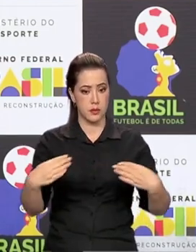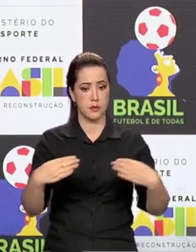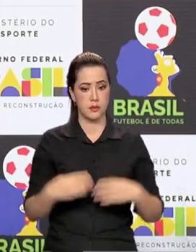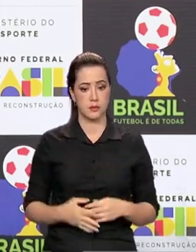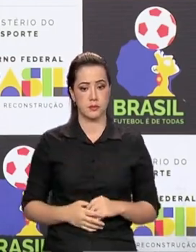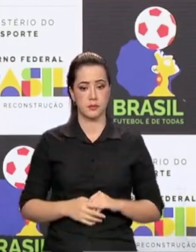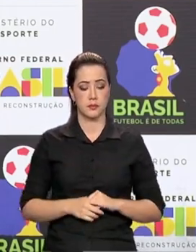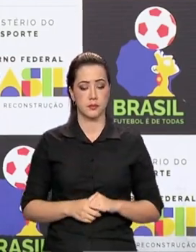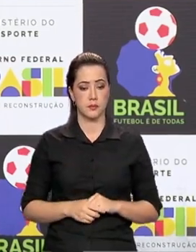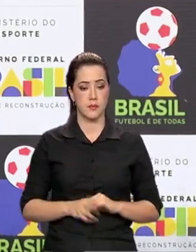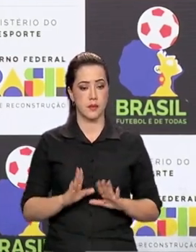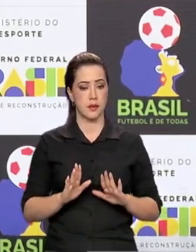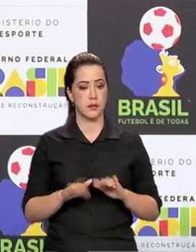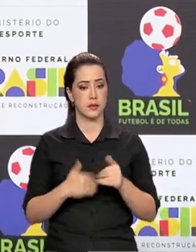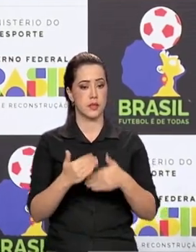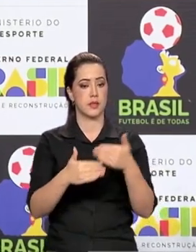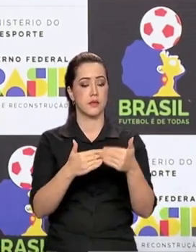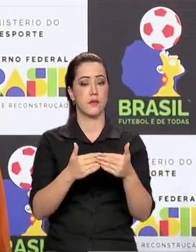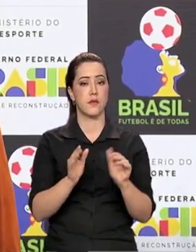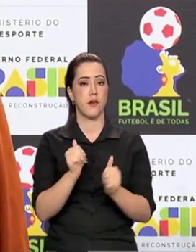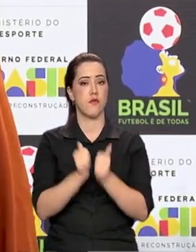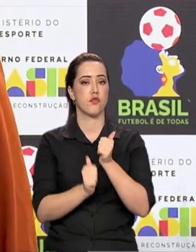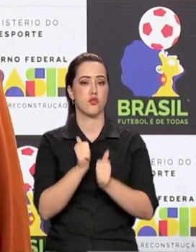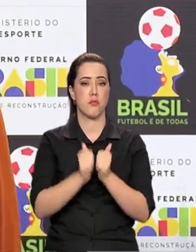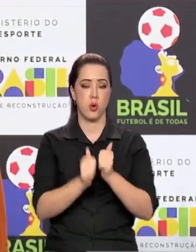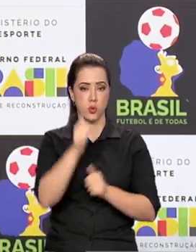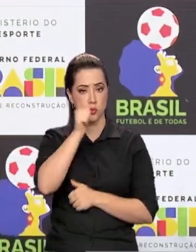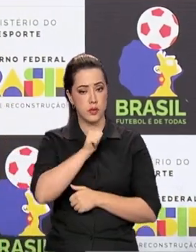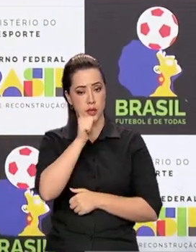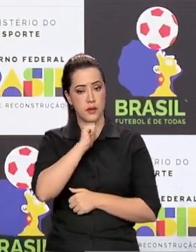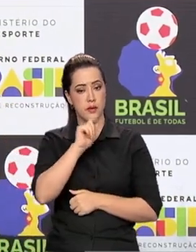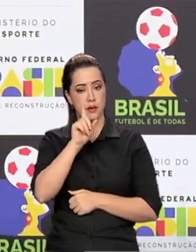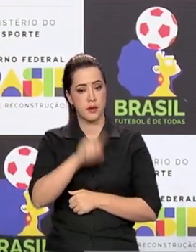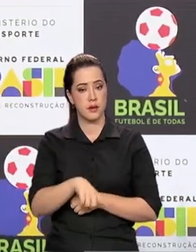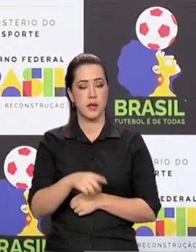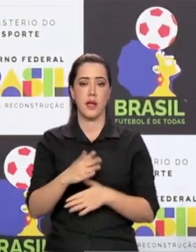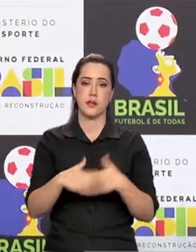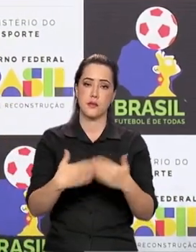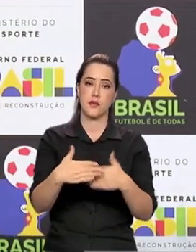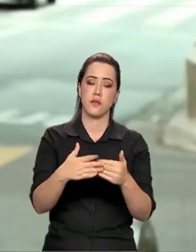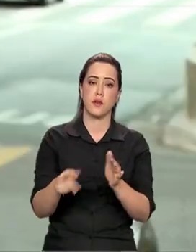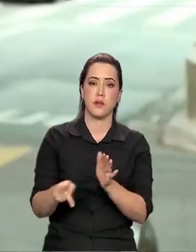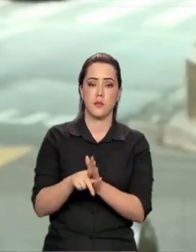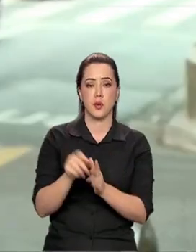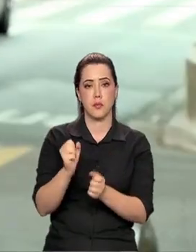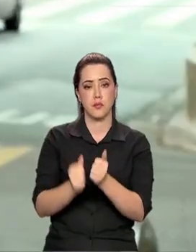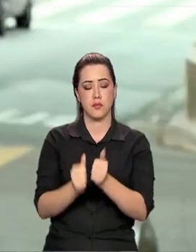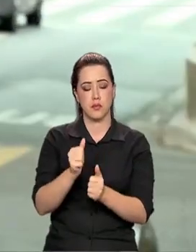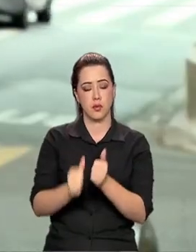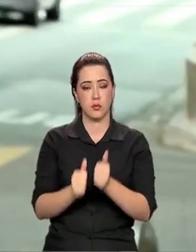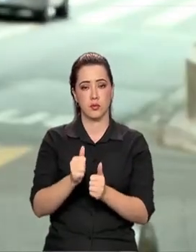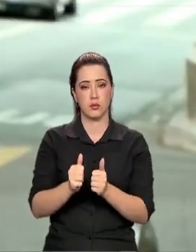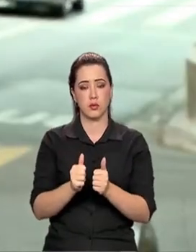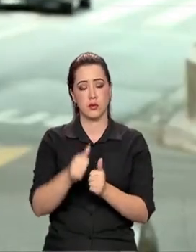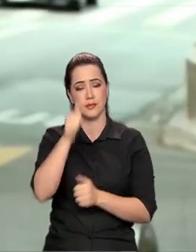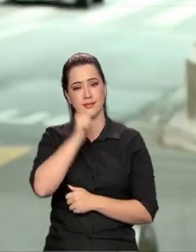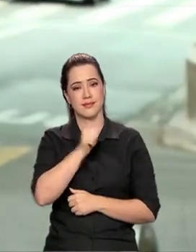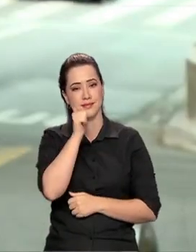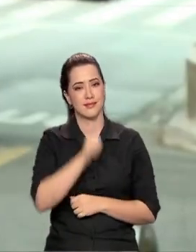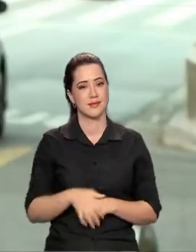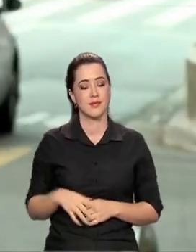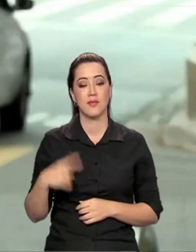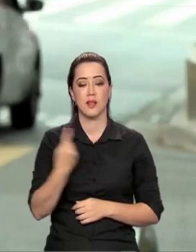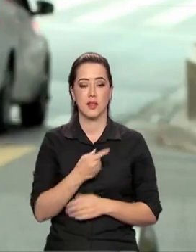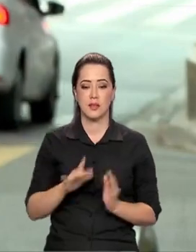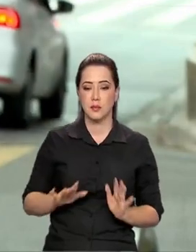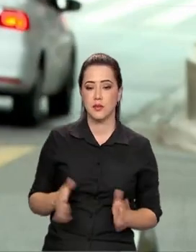que desenvolver o futebol feminino é desenvolver o esporte feminino. Ana Moser também falou sobre o fomento